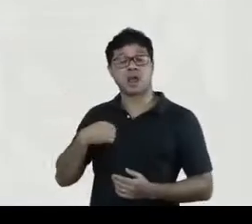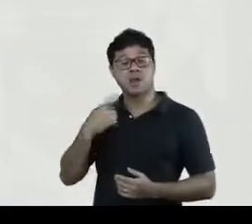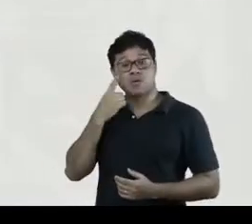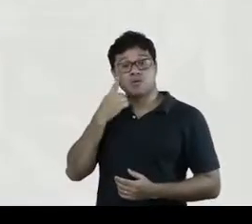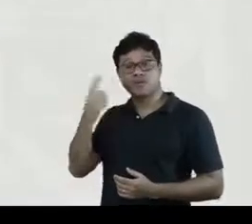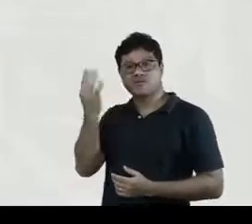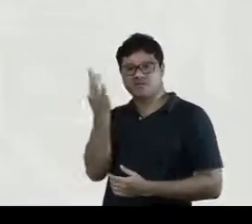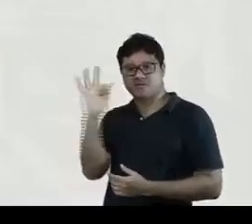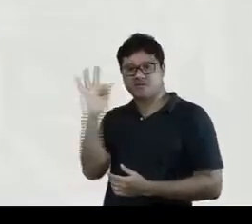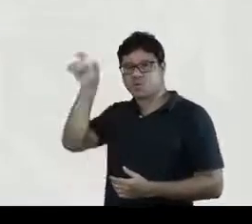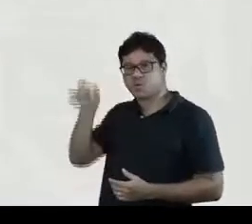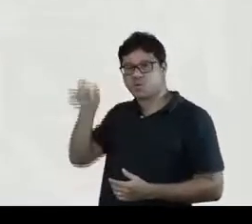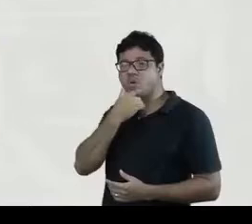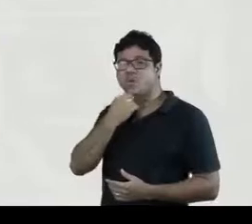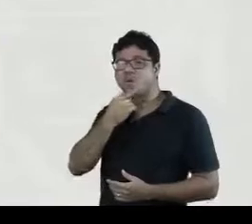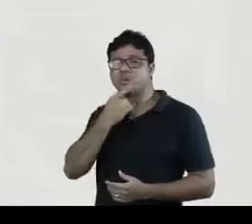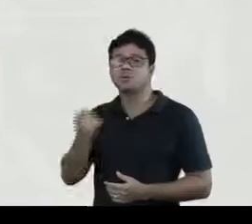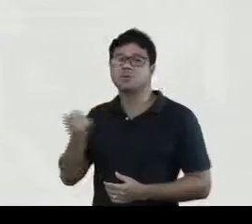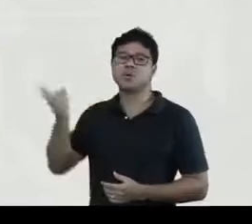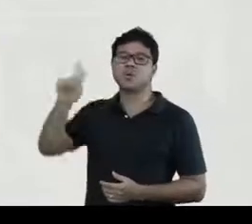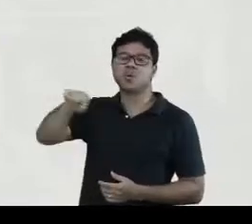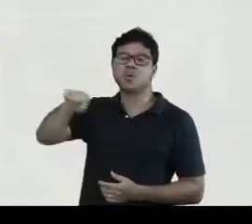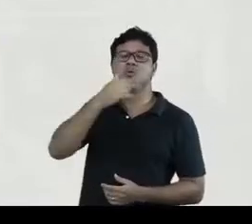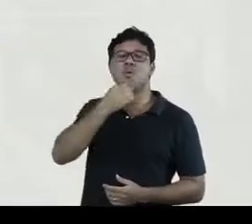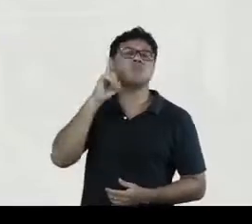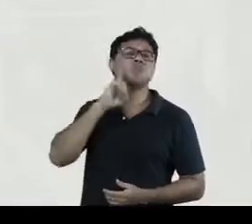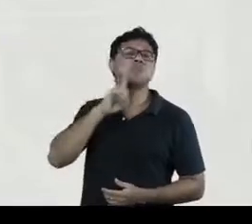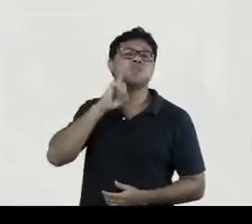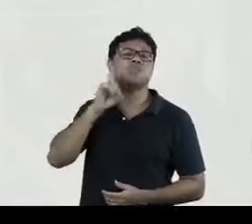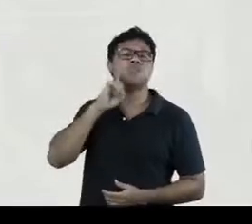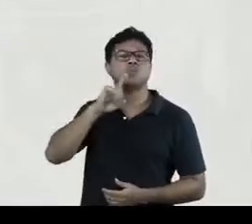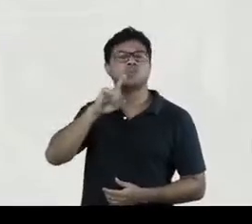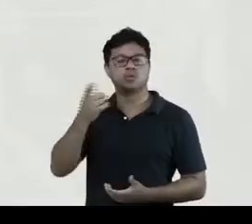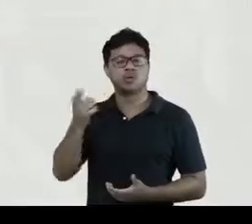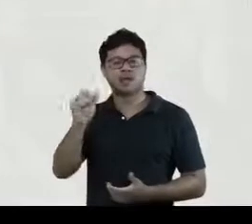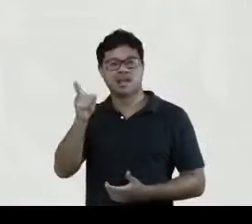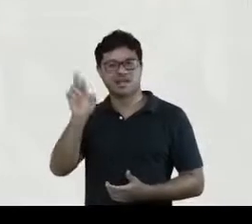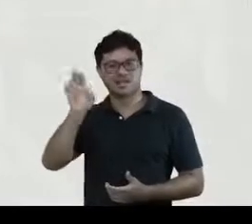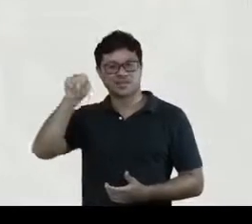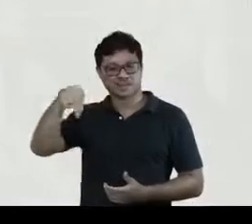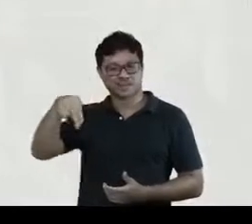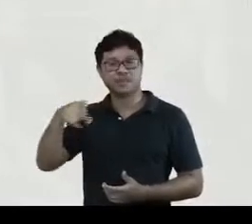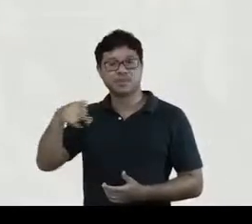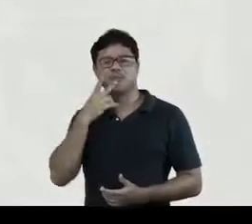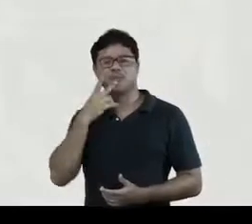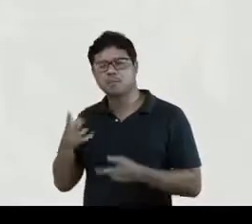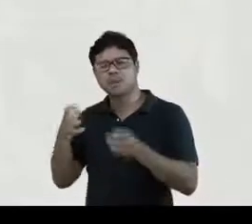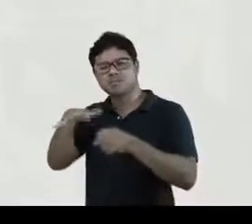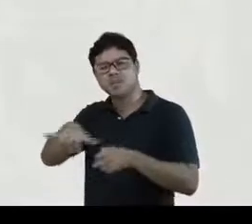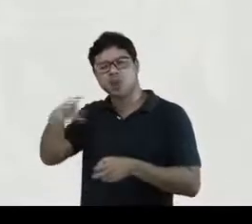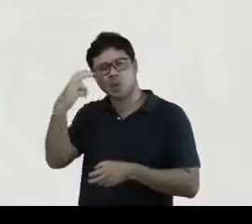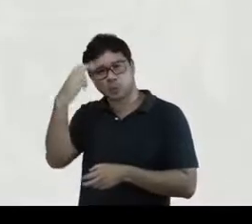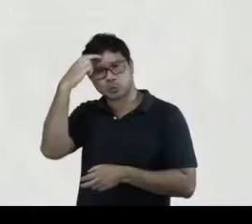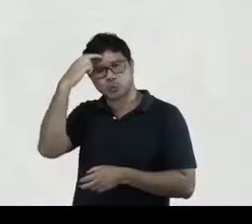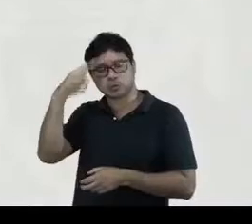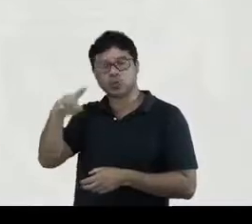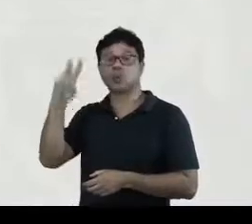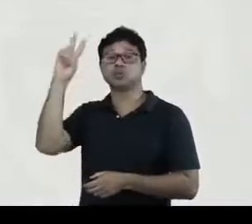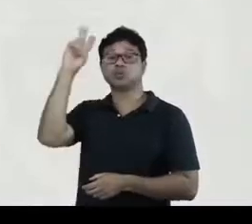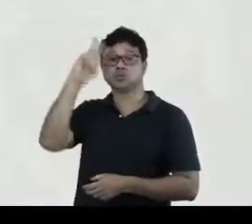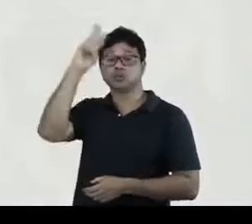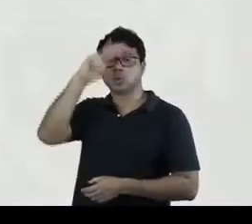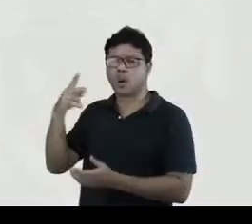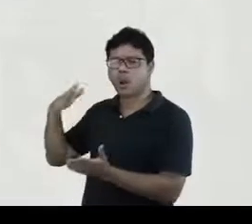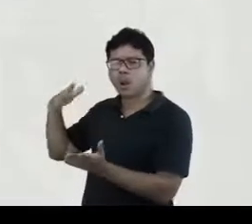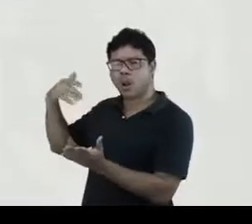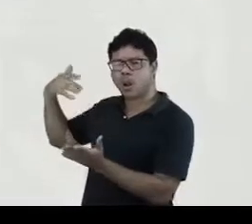que também é embasado em Adrian Jones, ele diz que perceber a cultura impressa ou a história cultural do